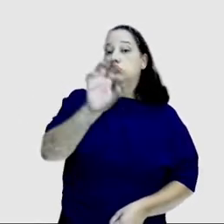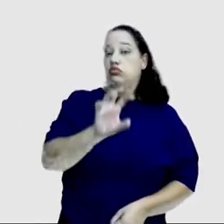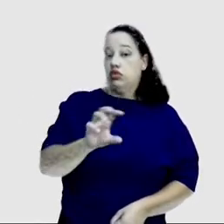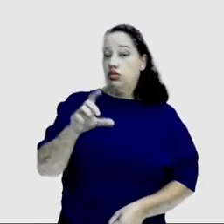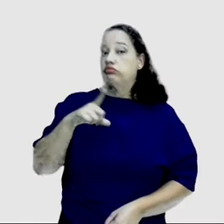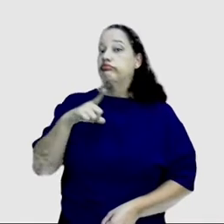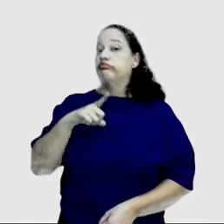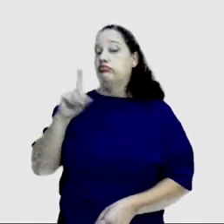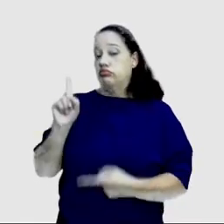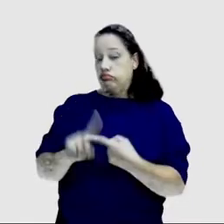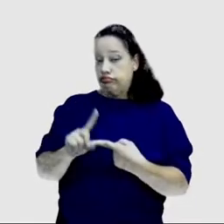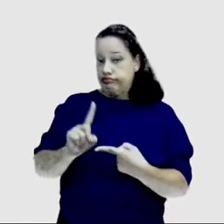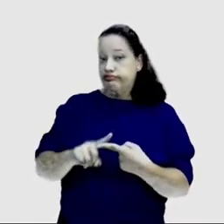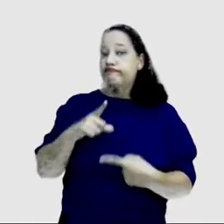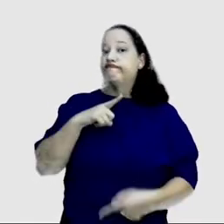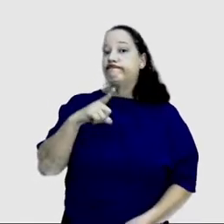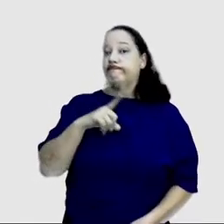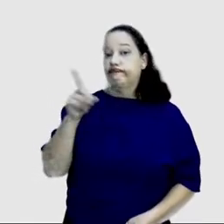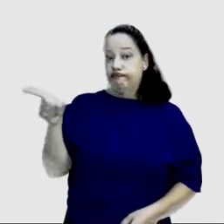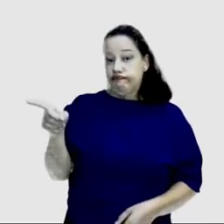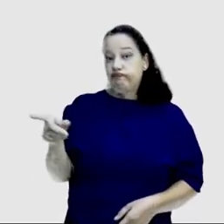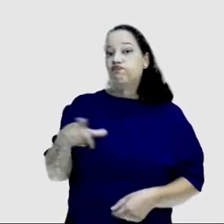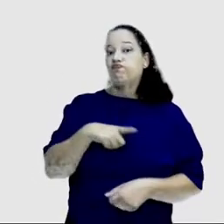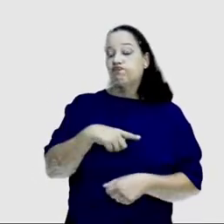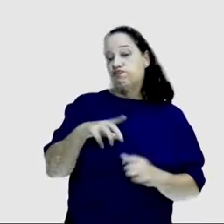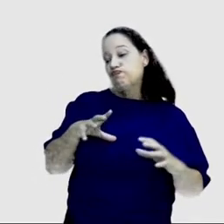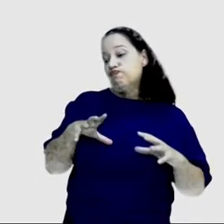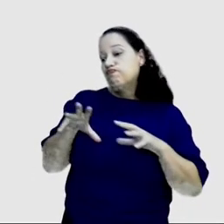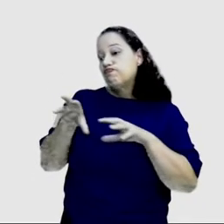que estiveram dentro desse processo de exploração.